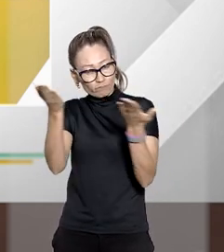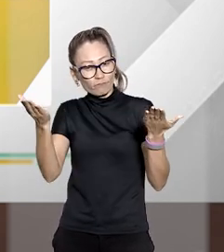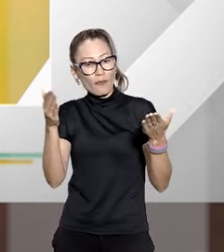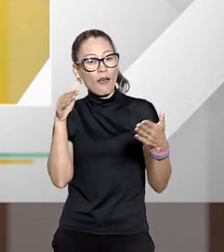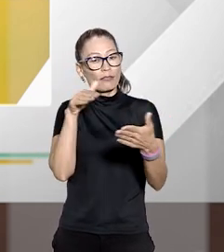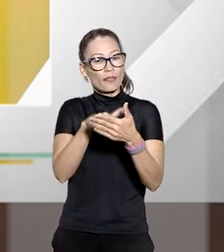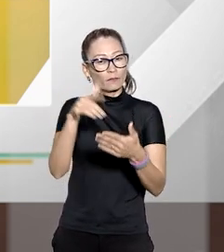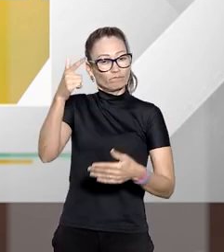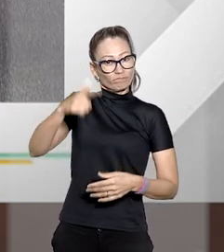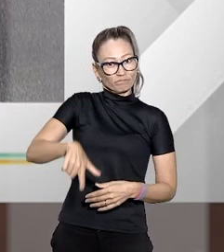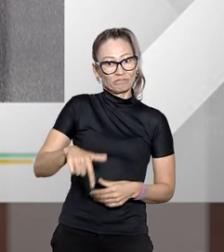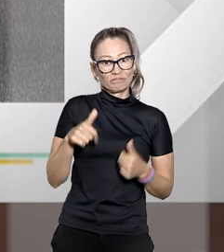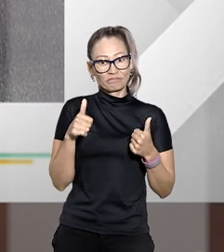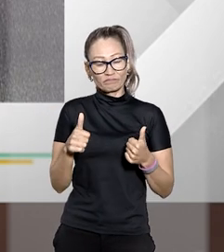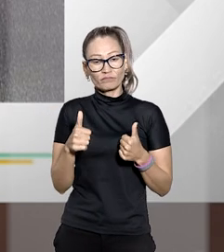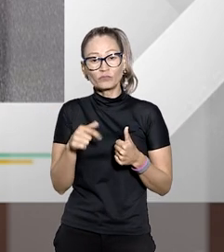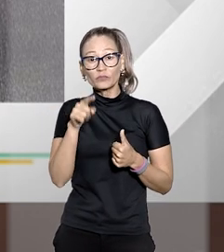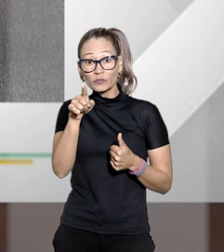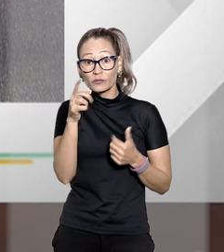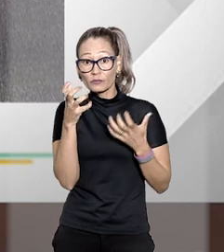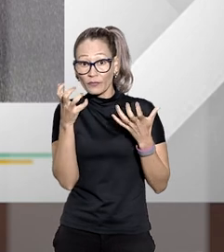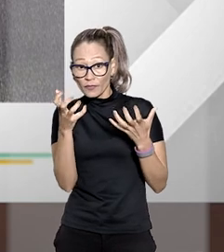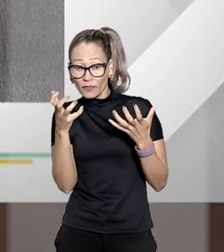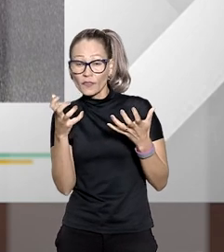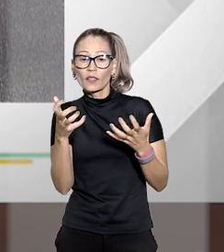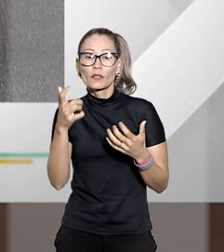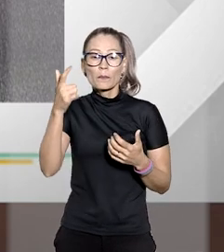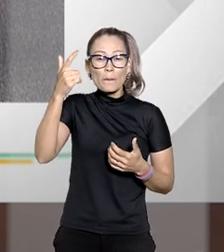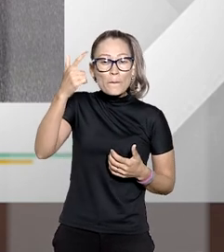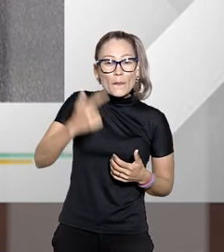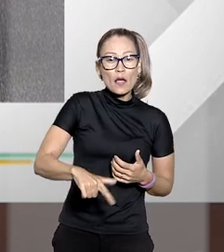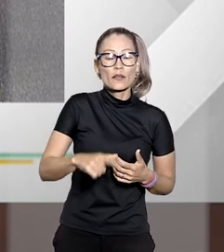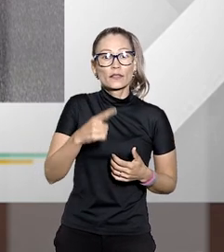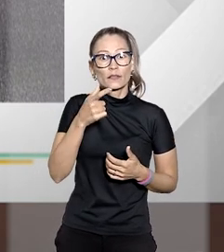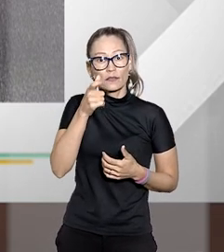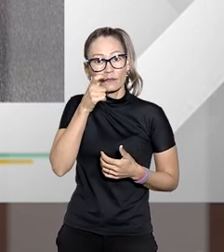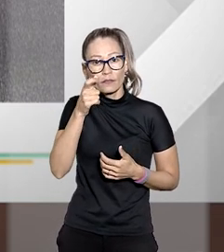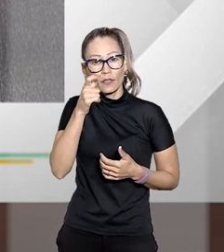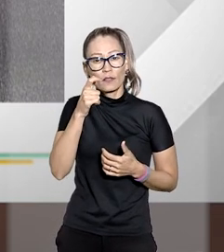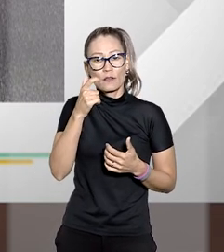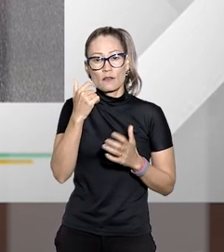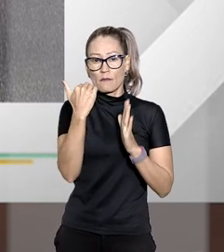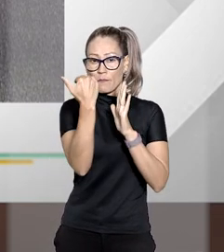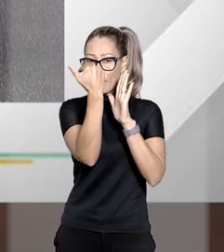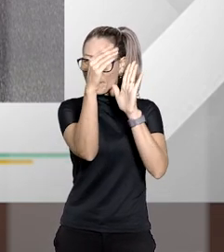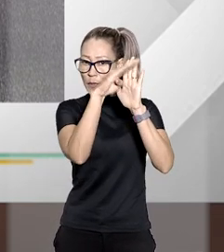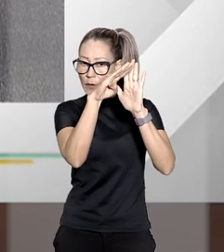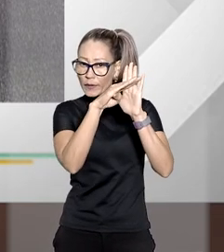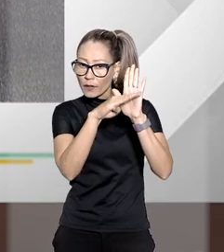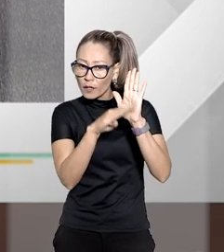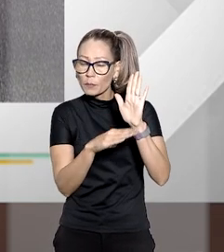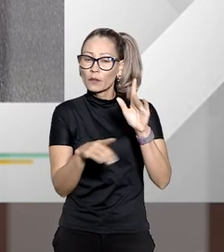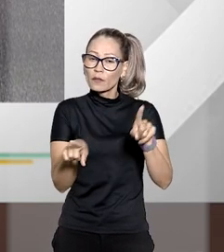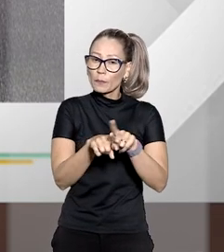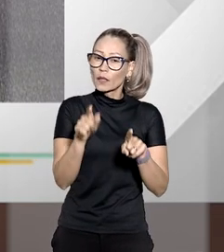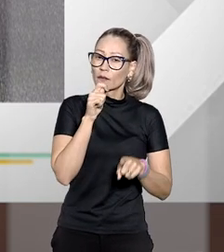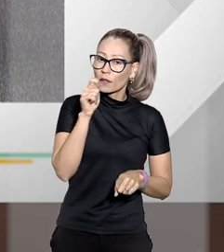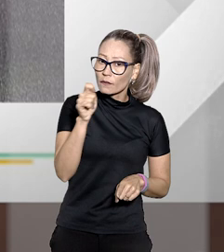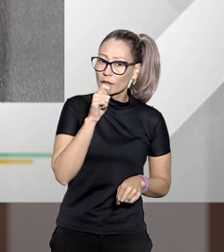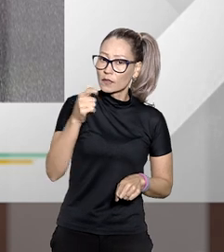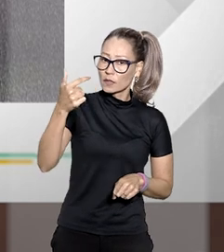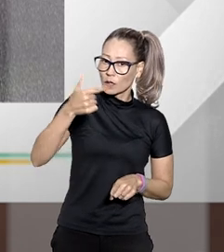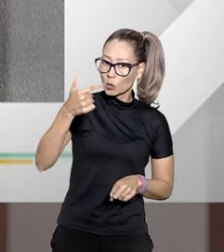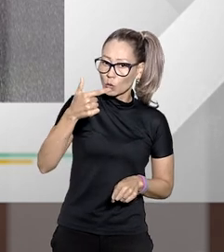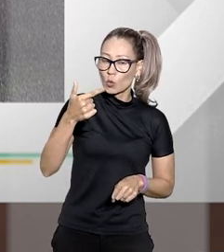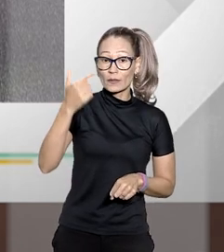vocês até uma próxima se você quiser conferir novamente este e outros programas e também as duas entrevistas